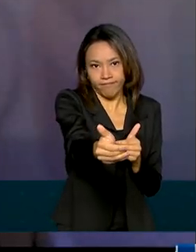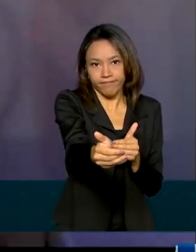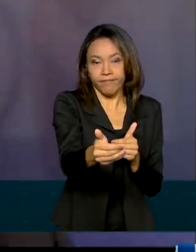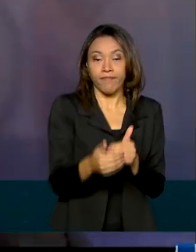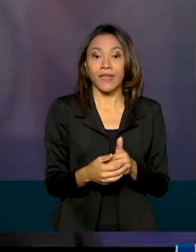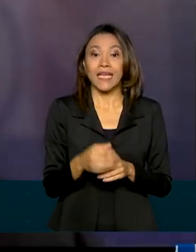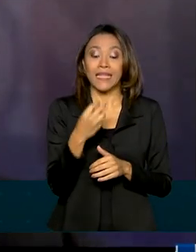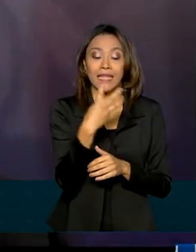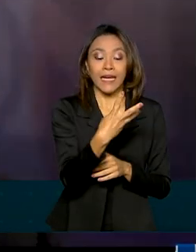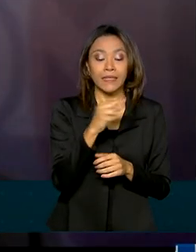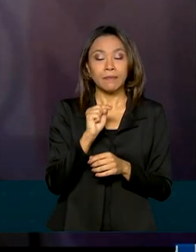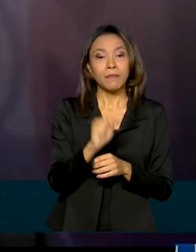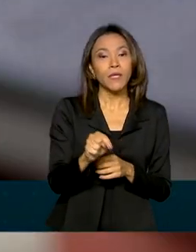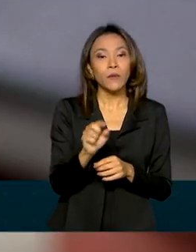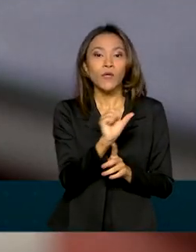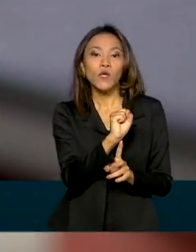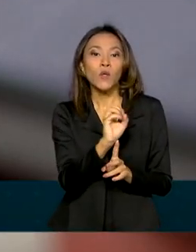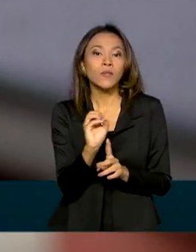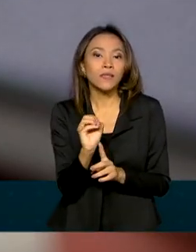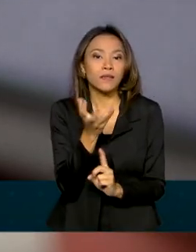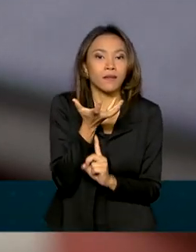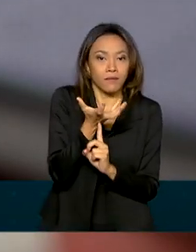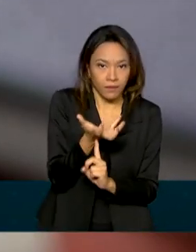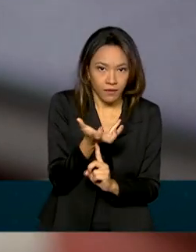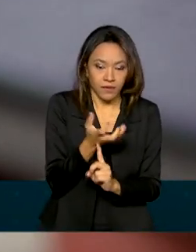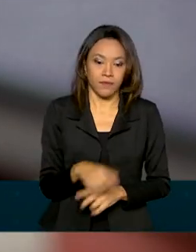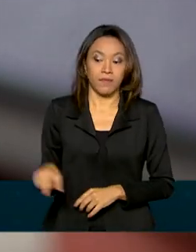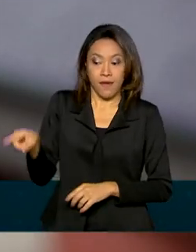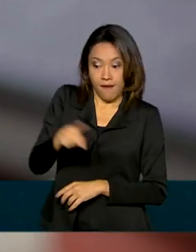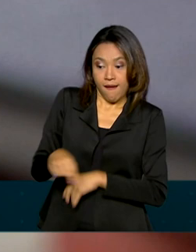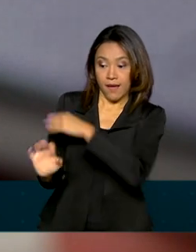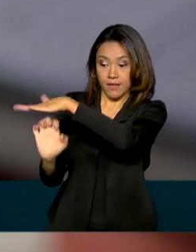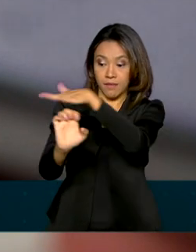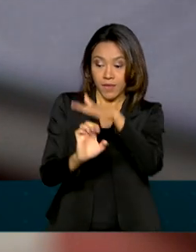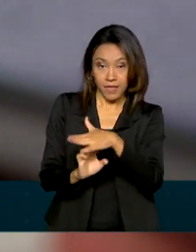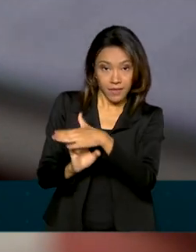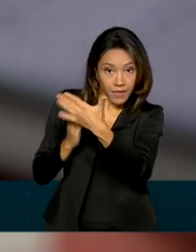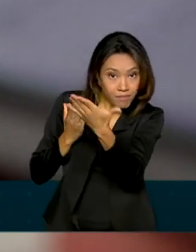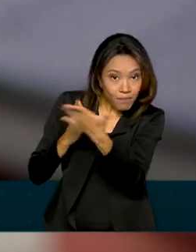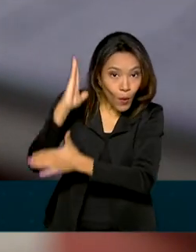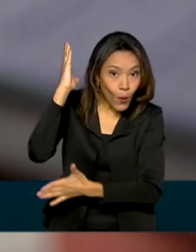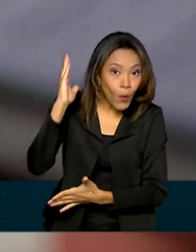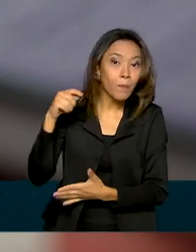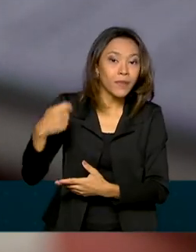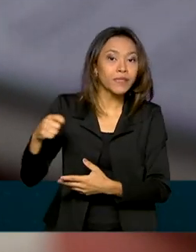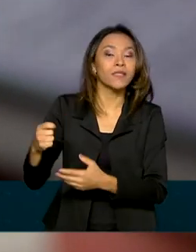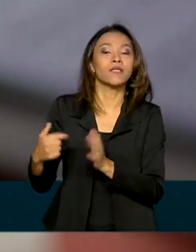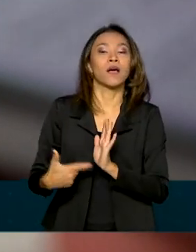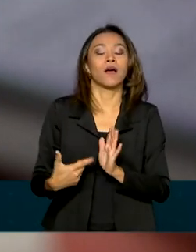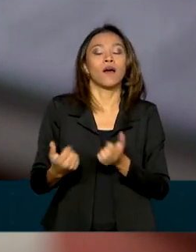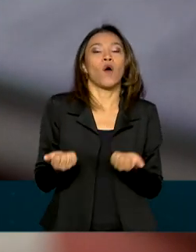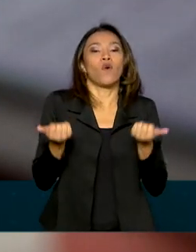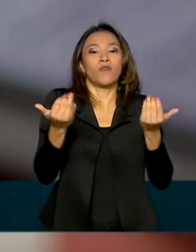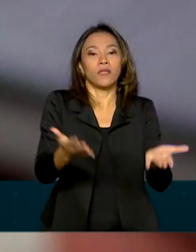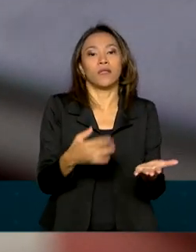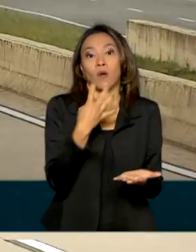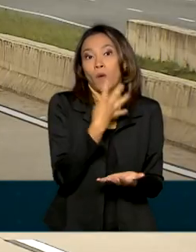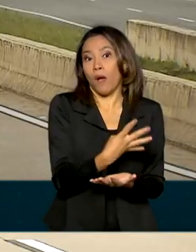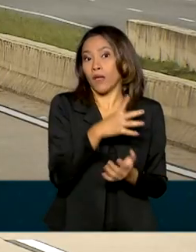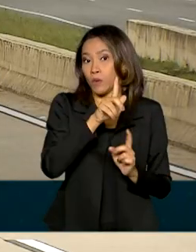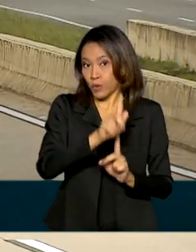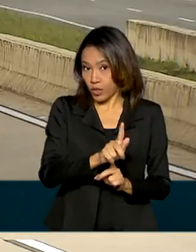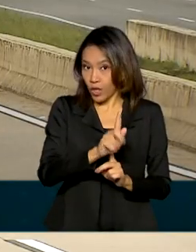3.800 antenas. As empresas vencedoras também terão que oferecer conexão 4G ou superior